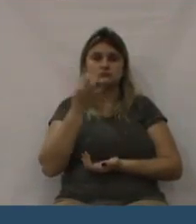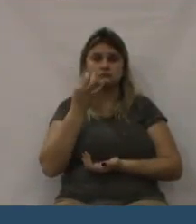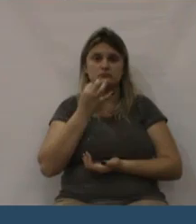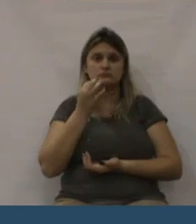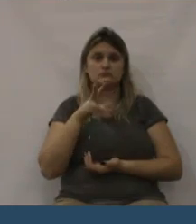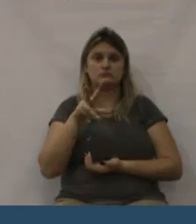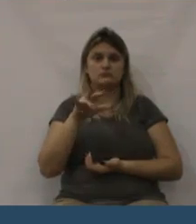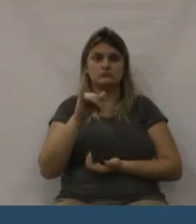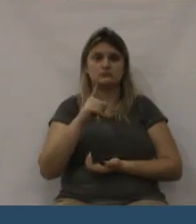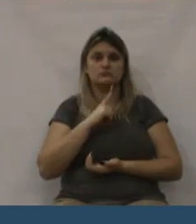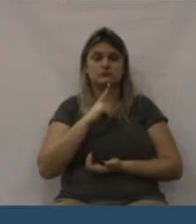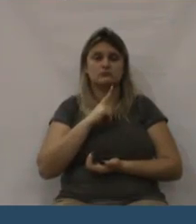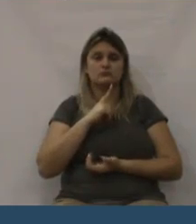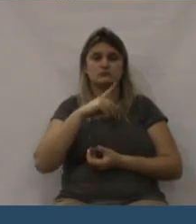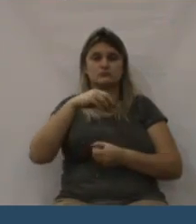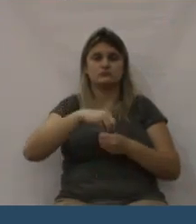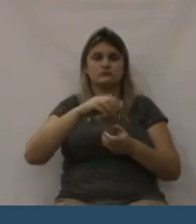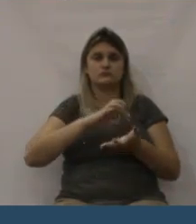Secretaria de Obras,